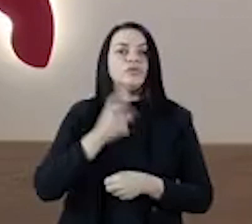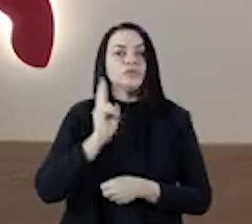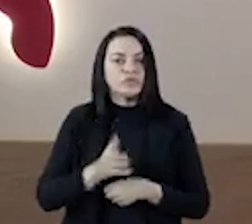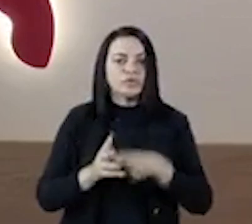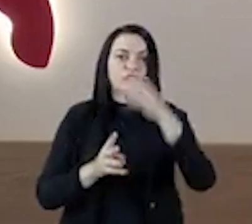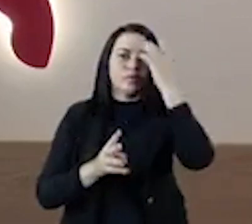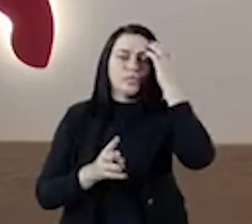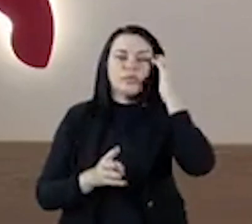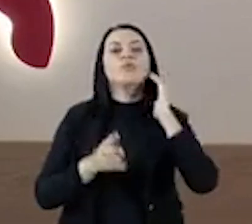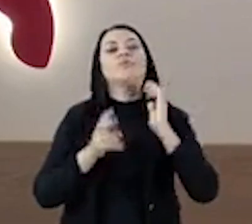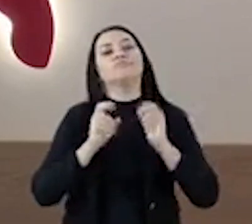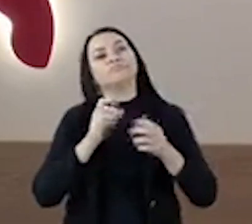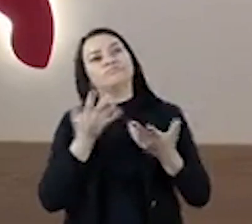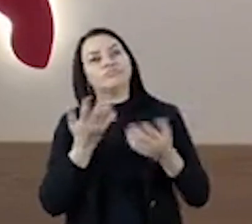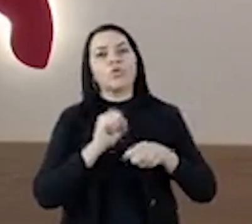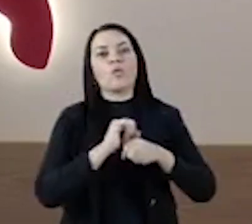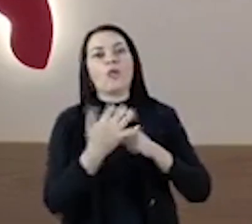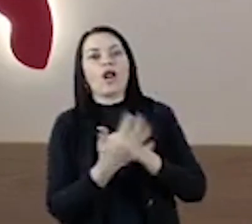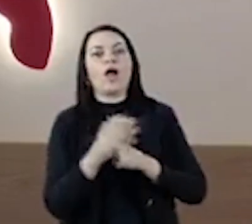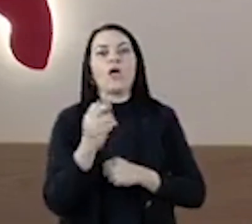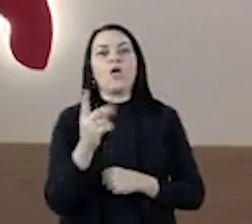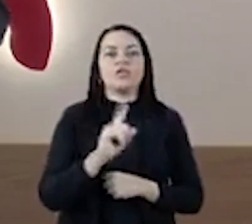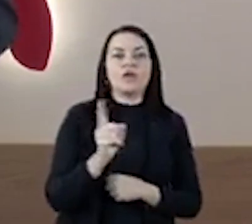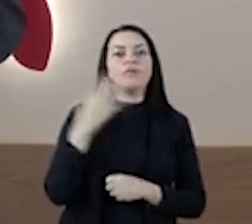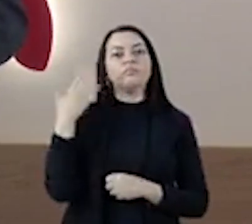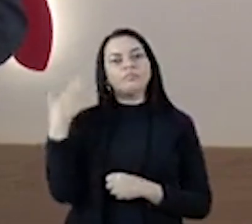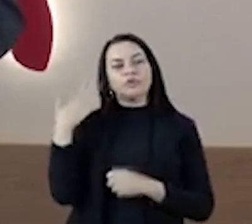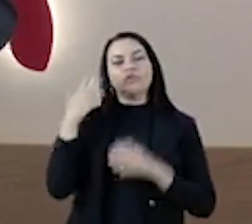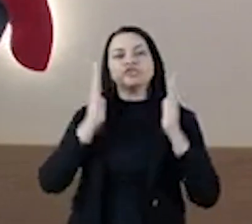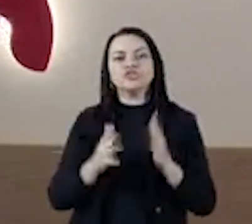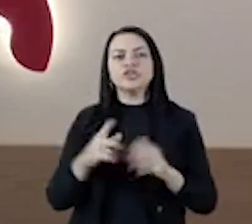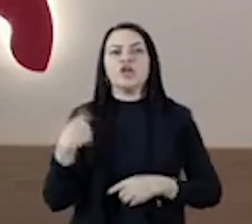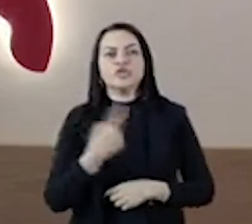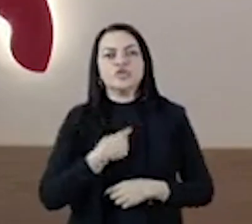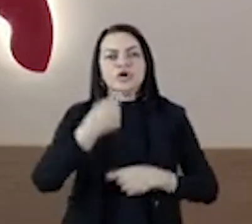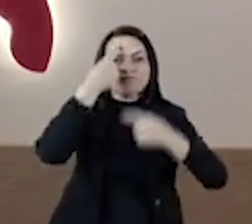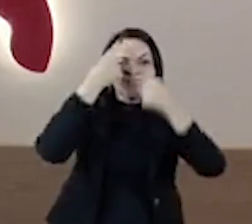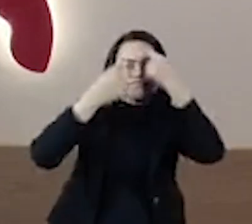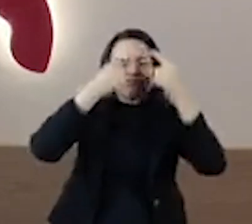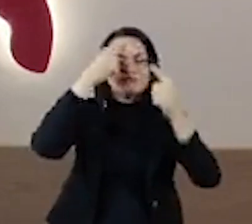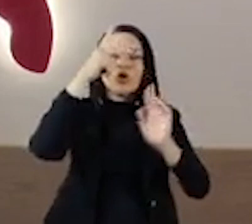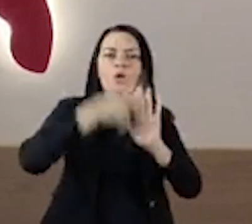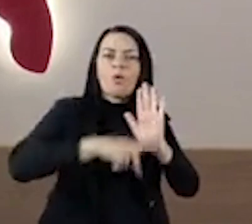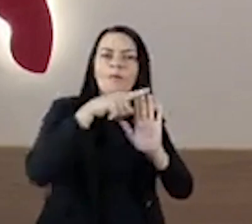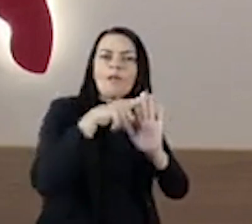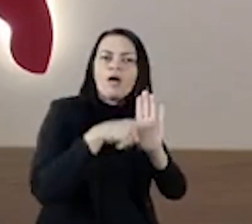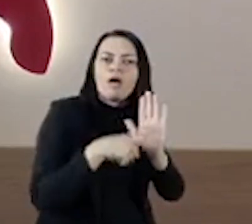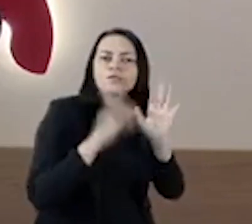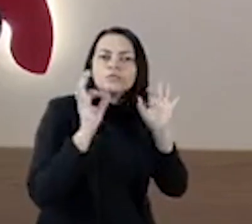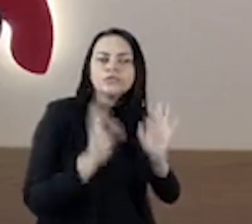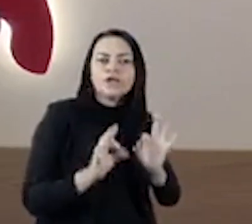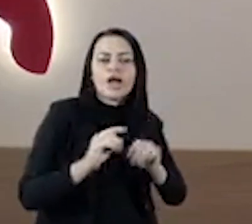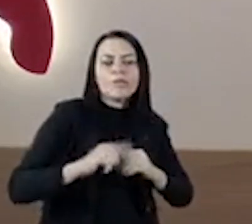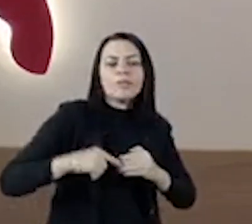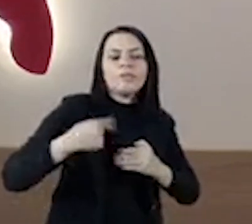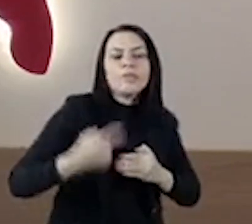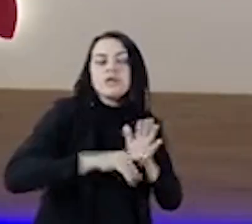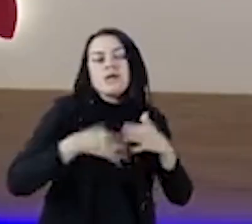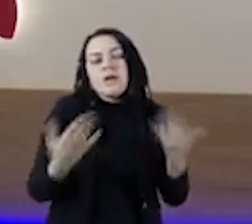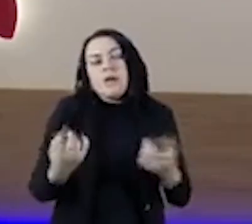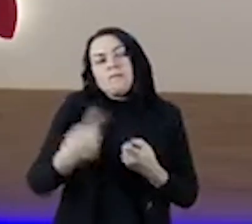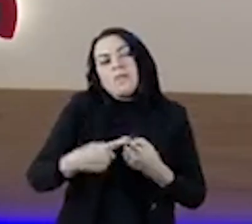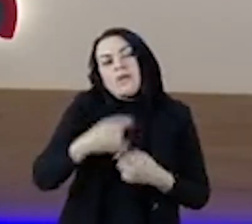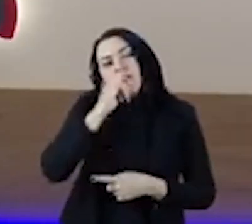de coronavírus Então nós estamos já elaborando o nosso plano de contingência para 2021